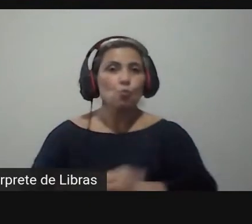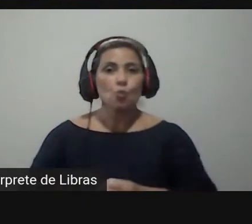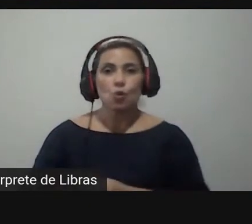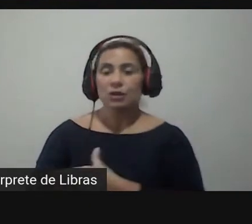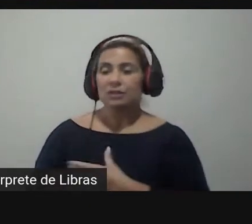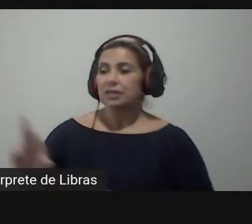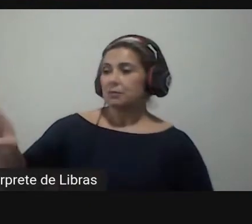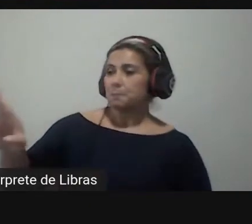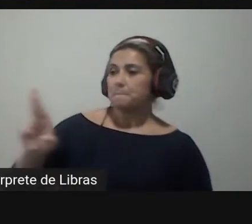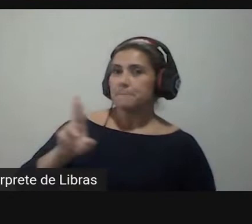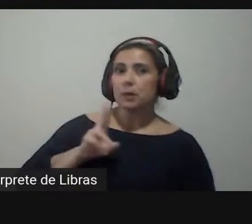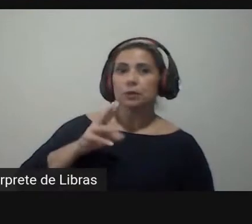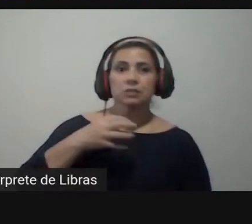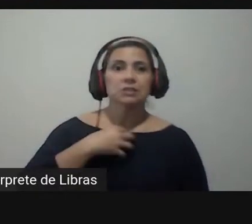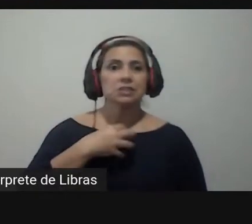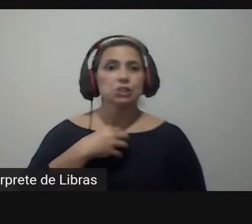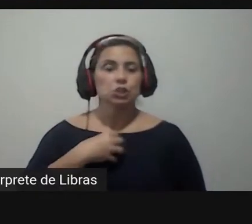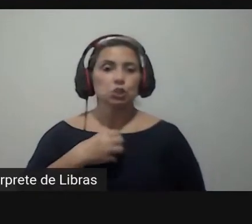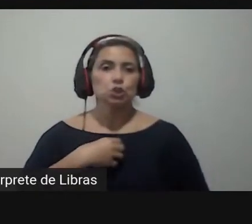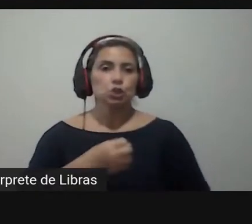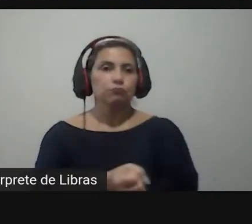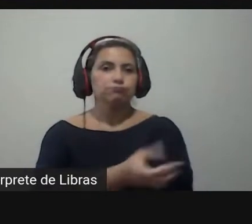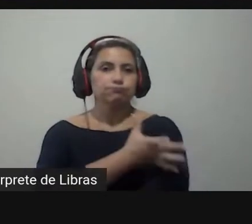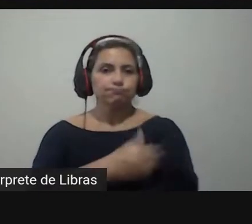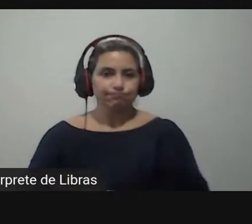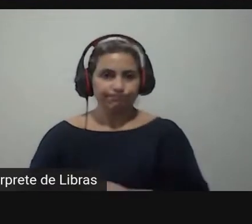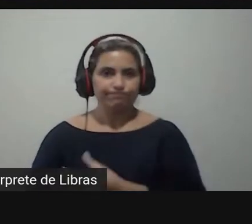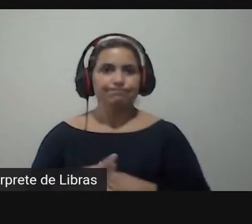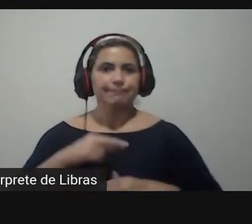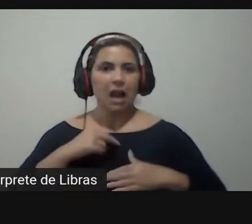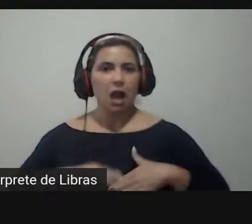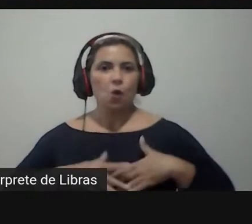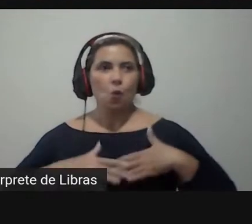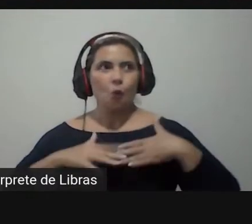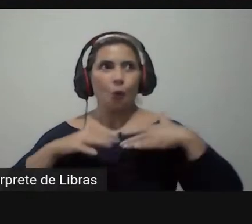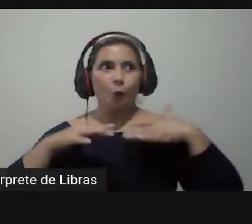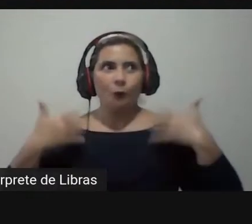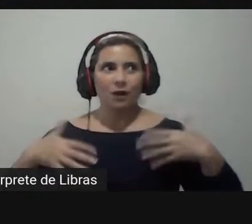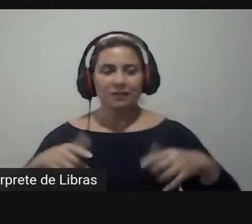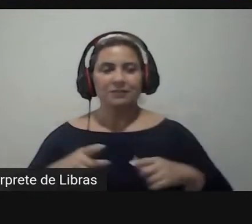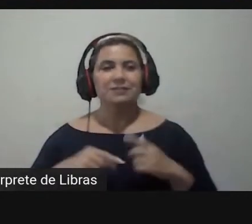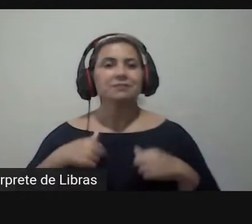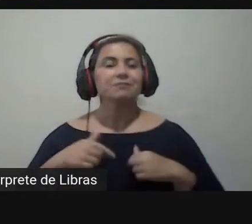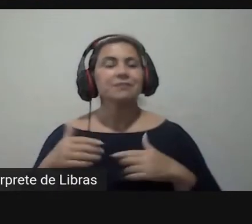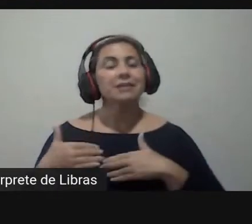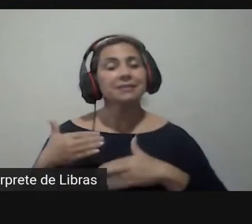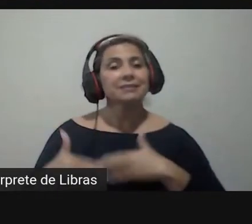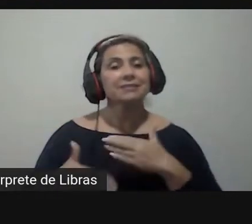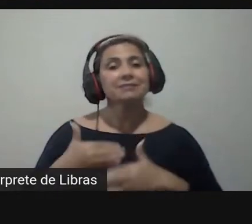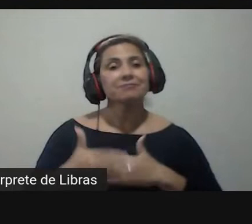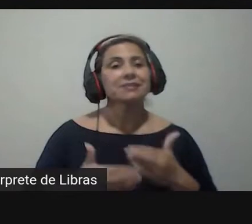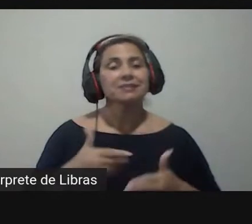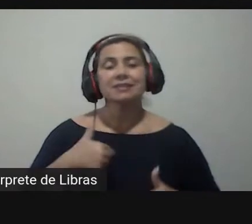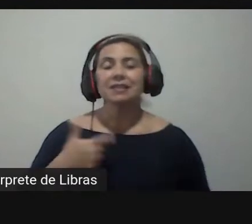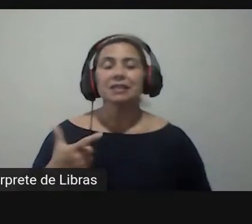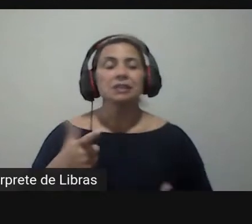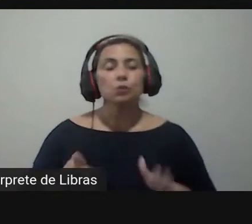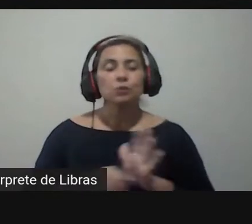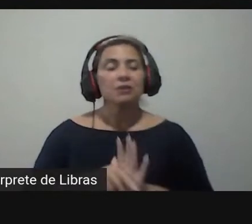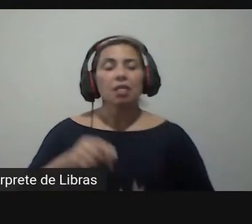de emoções é o que a gente consegue ver das emoções existe uma parte dos processos emocionais que eles são não conscientes